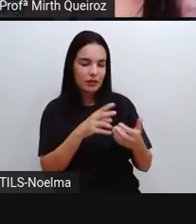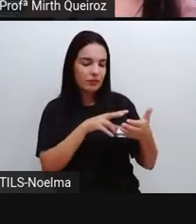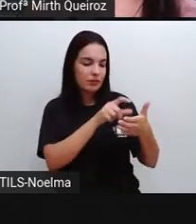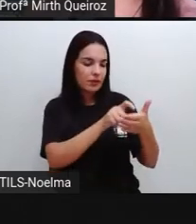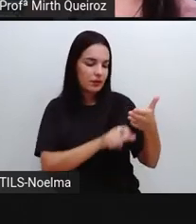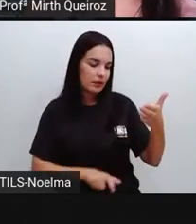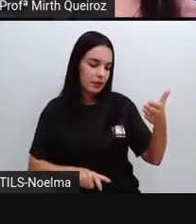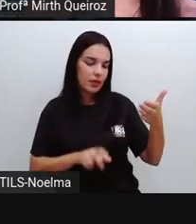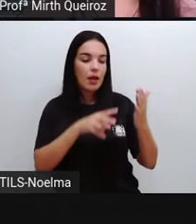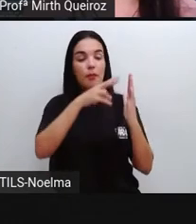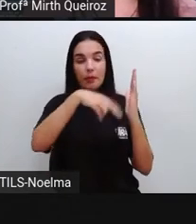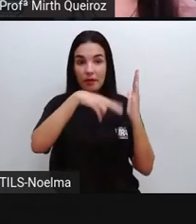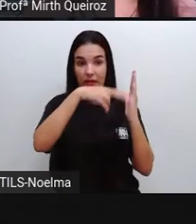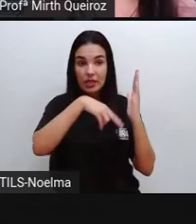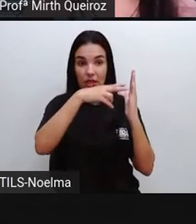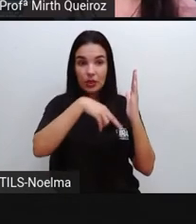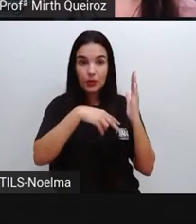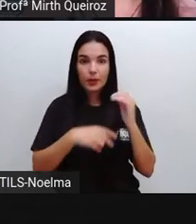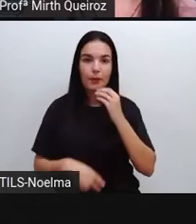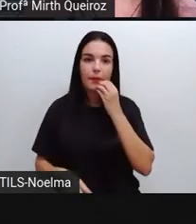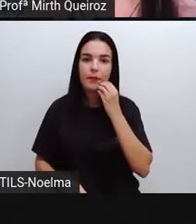a conta atual, certo?